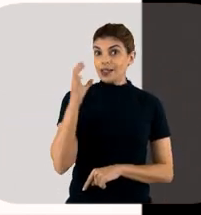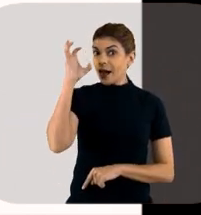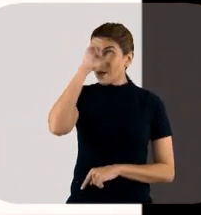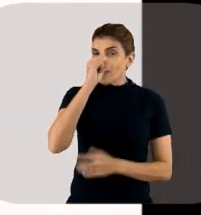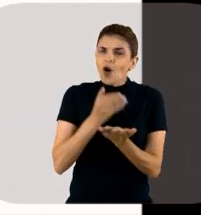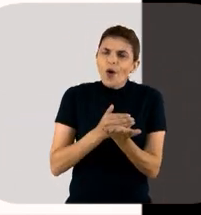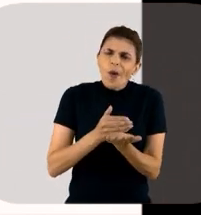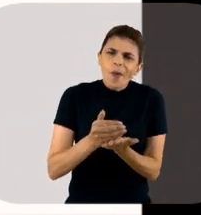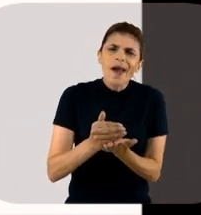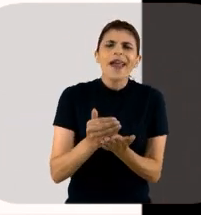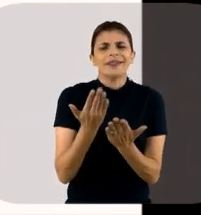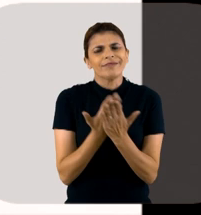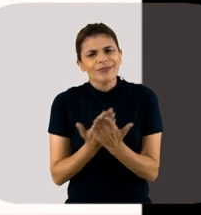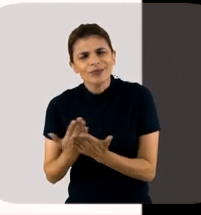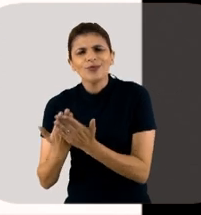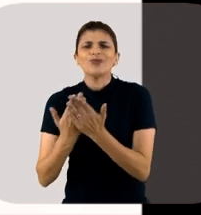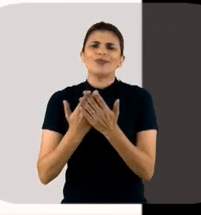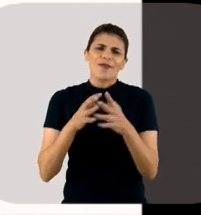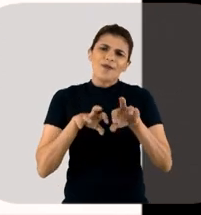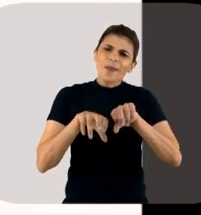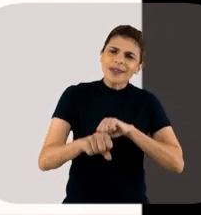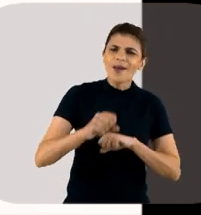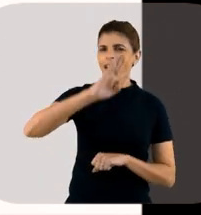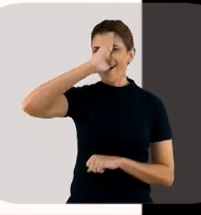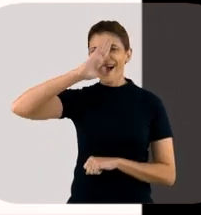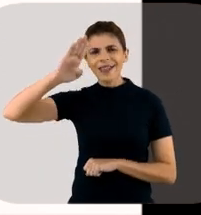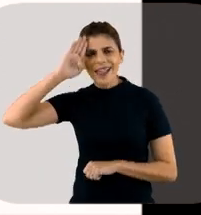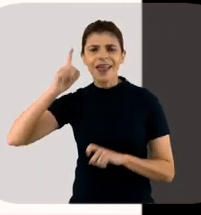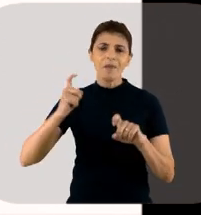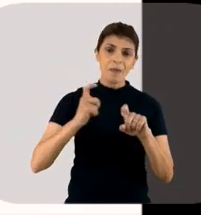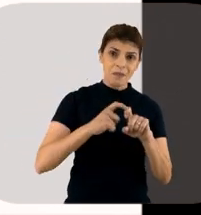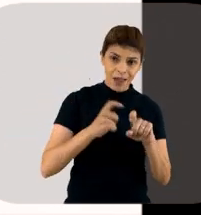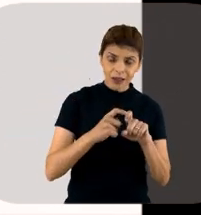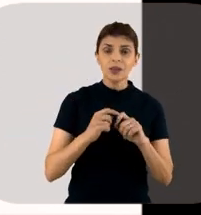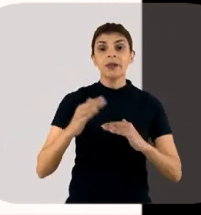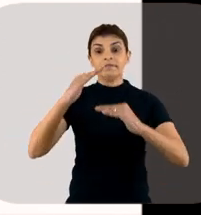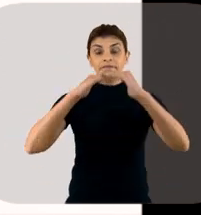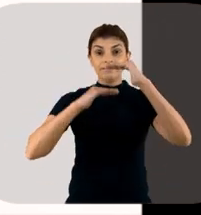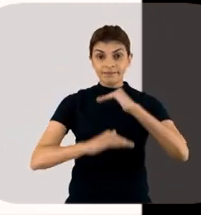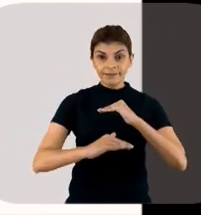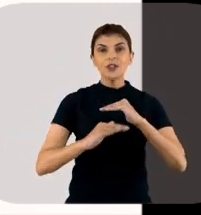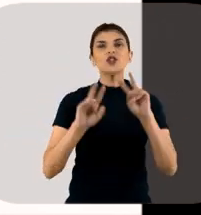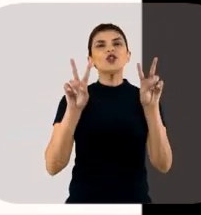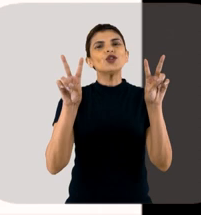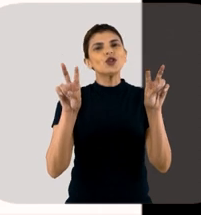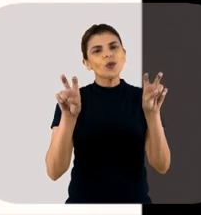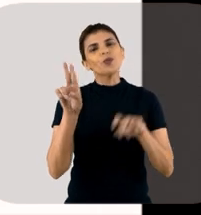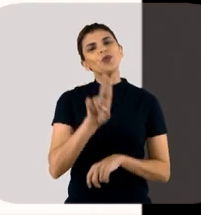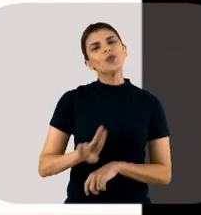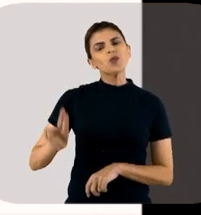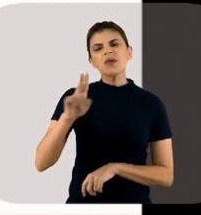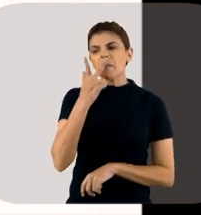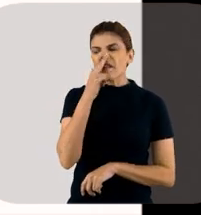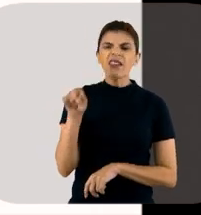aprende desde o começo das nossas formações acadêmicas, e ele é submensurado ou